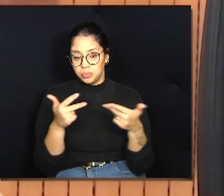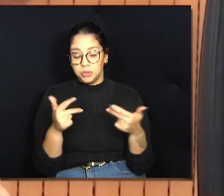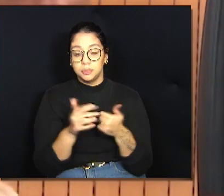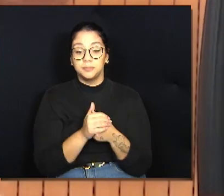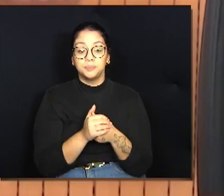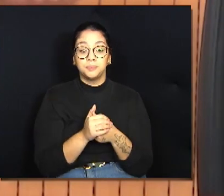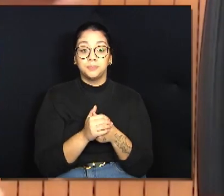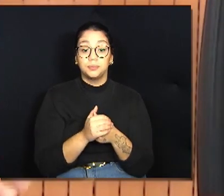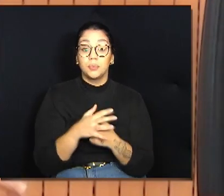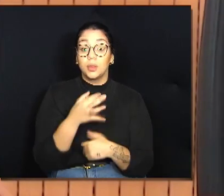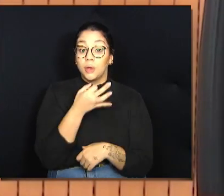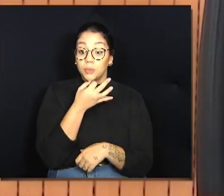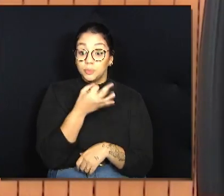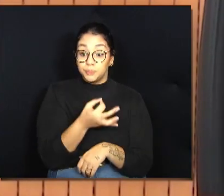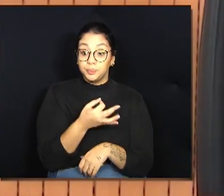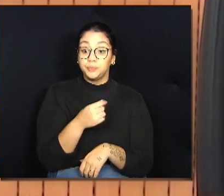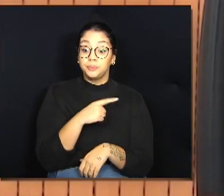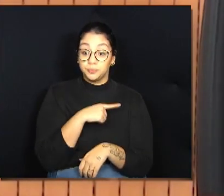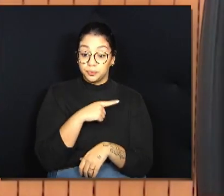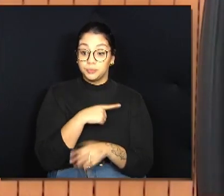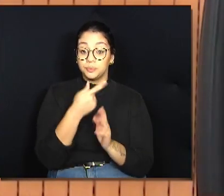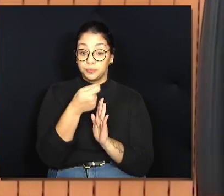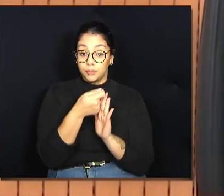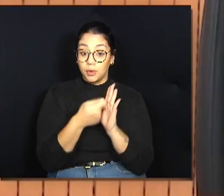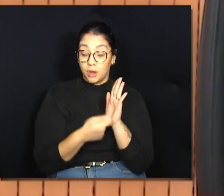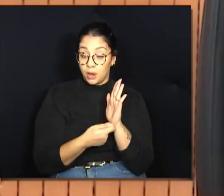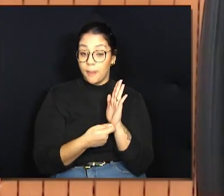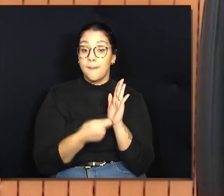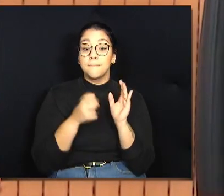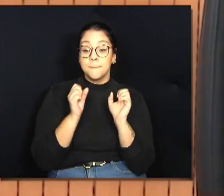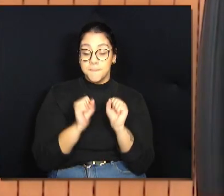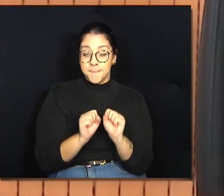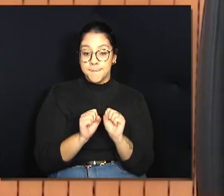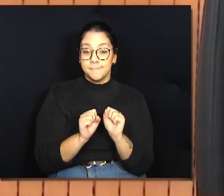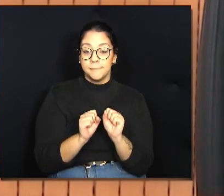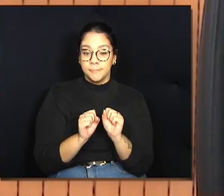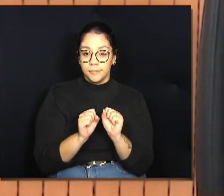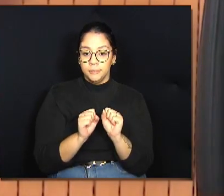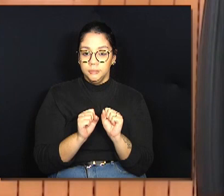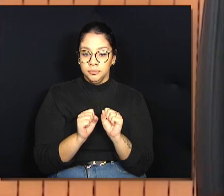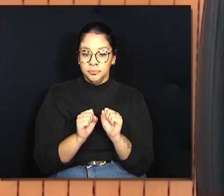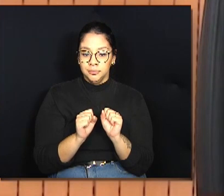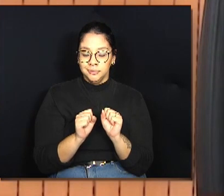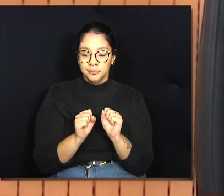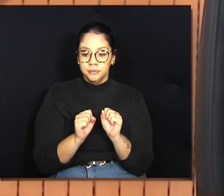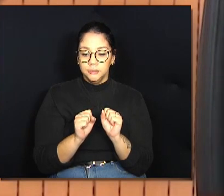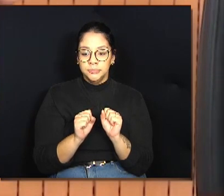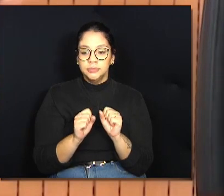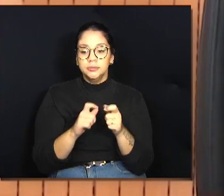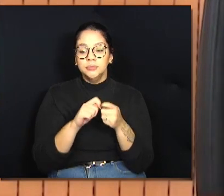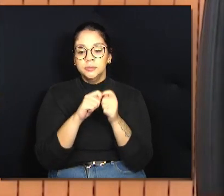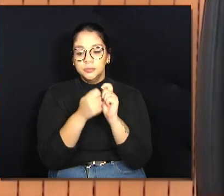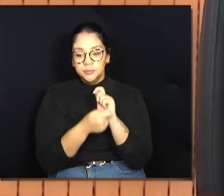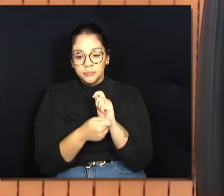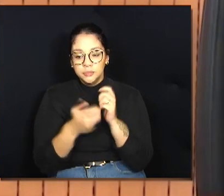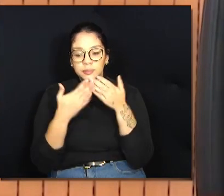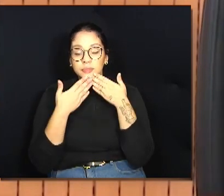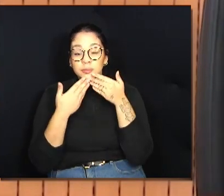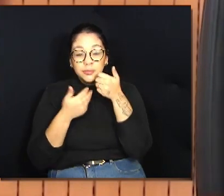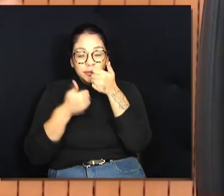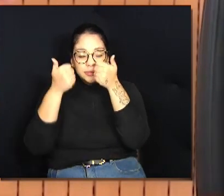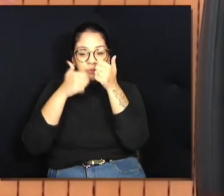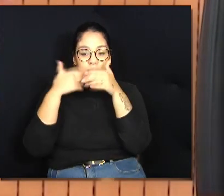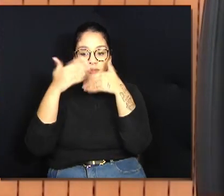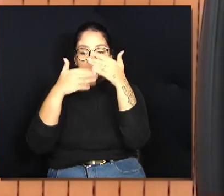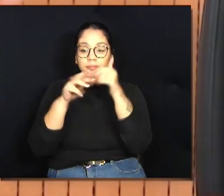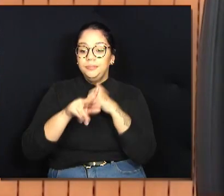Essas sugestões constam do relatório e podem ser adequações a aprimoramentos, não apenas